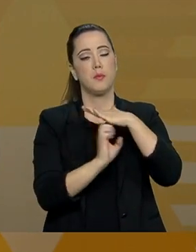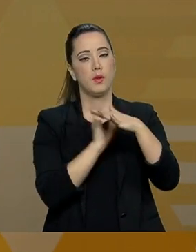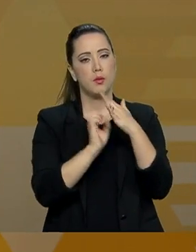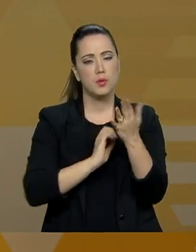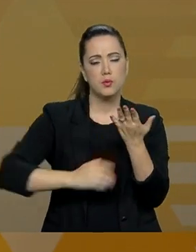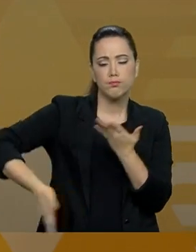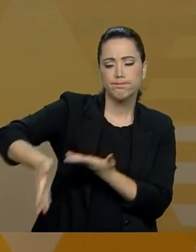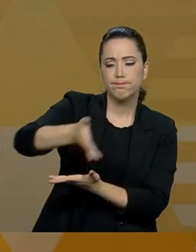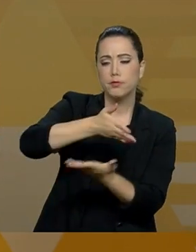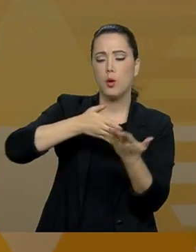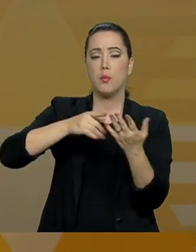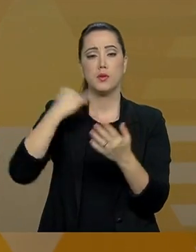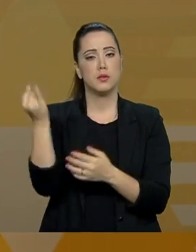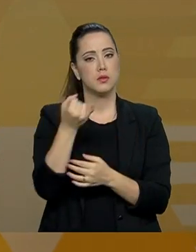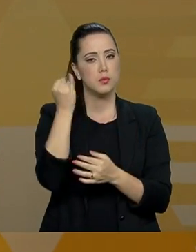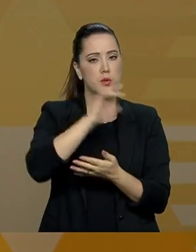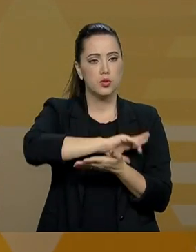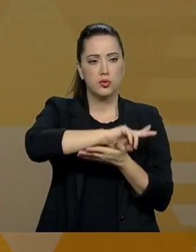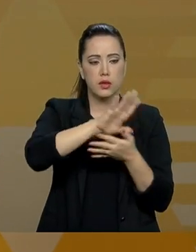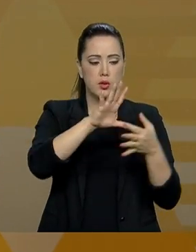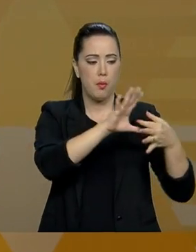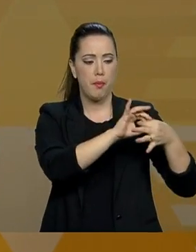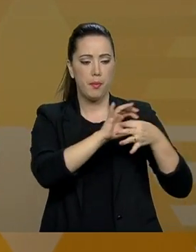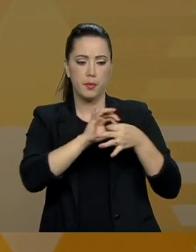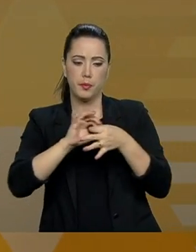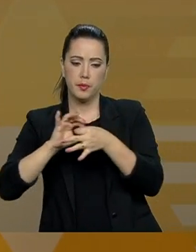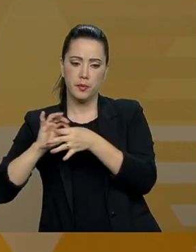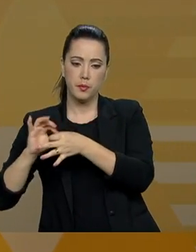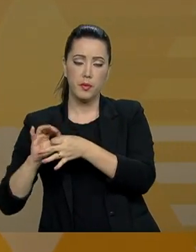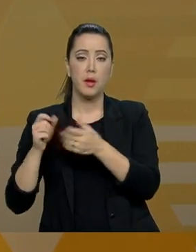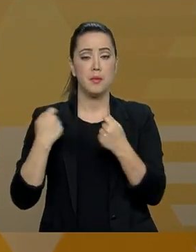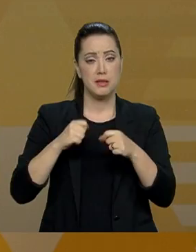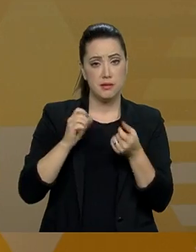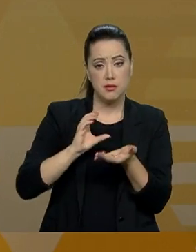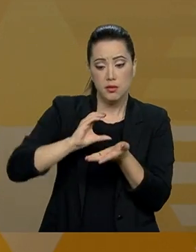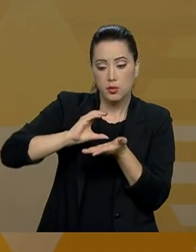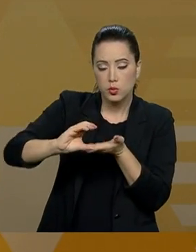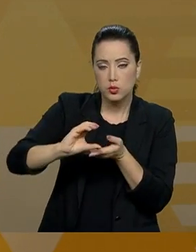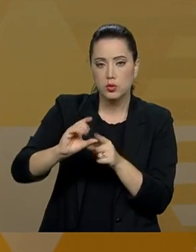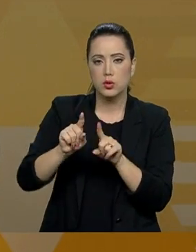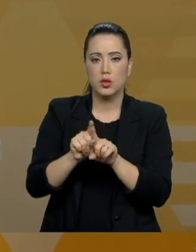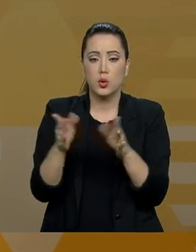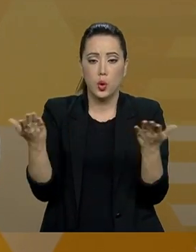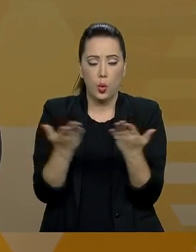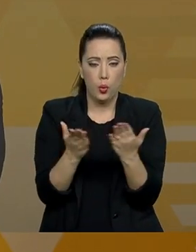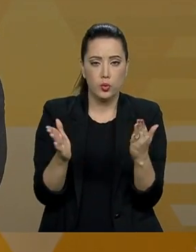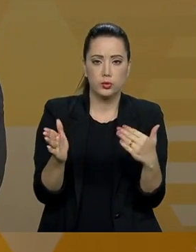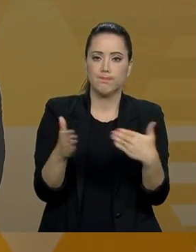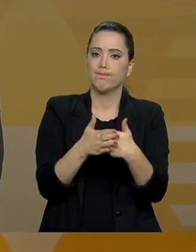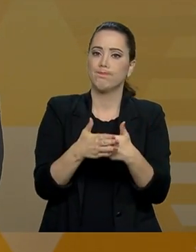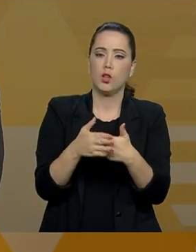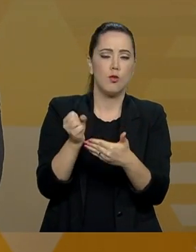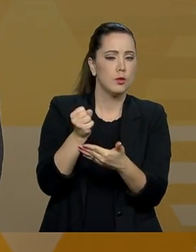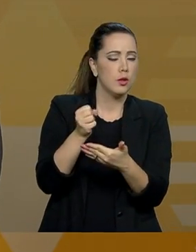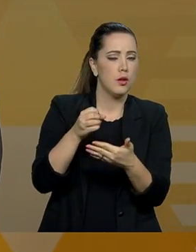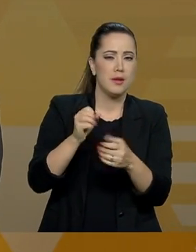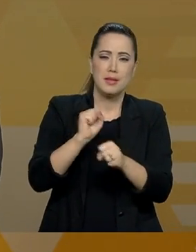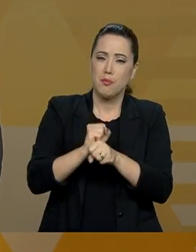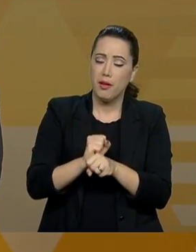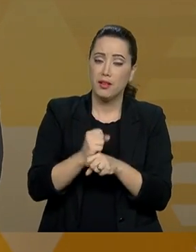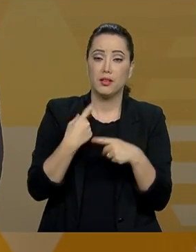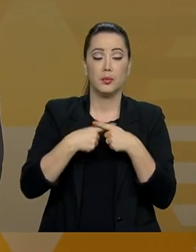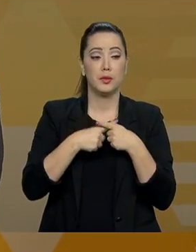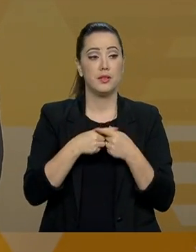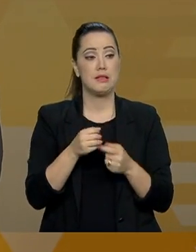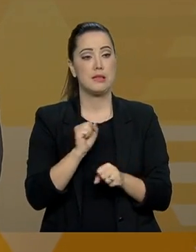virtuoso. Há uma enorme quantidade de investimentos que estão represados, porque os agentes econômicos estão